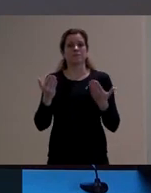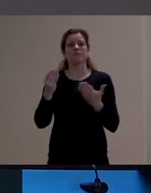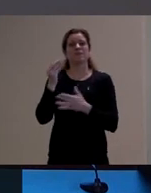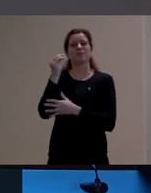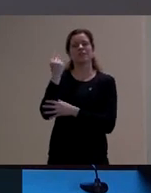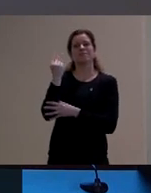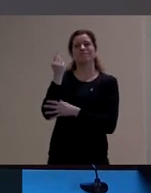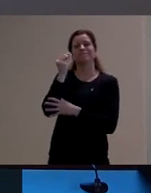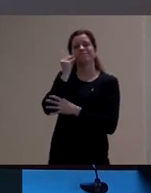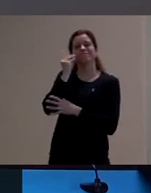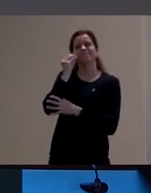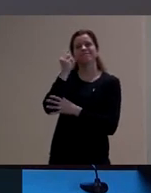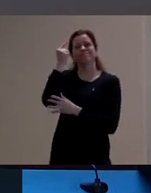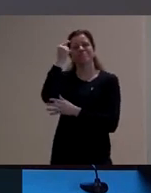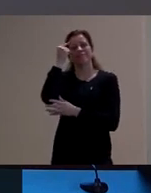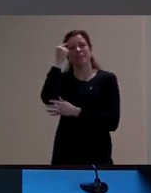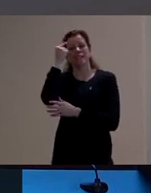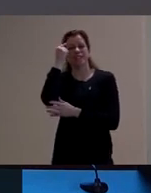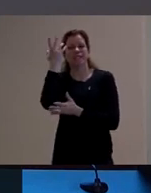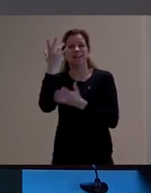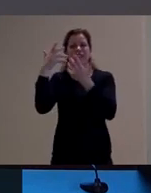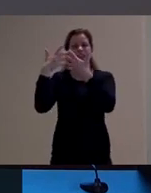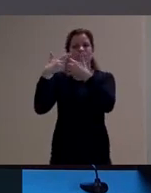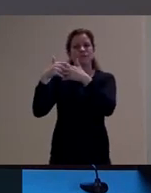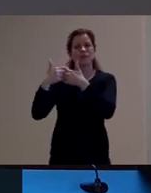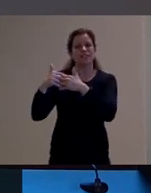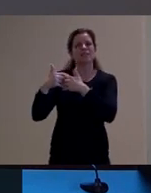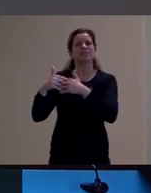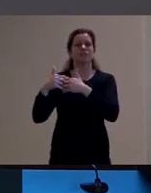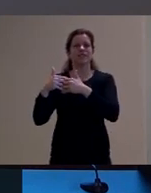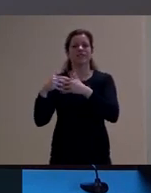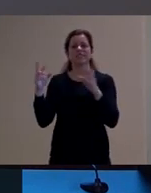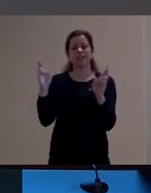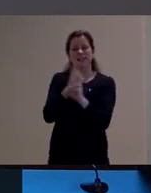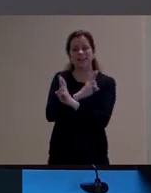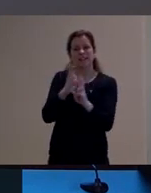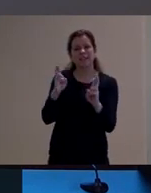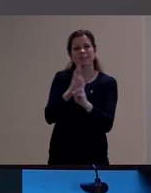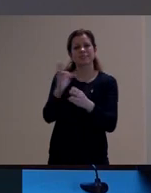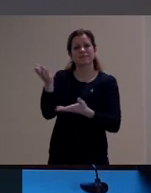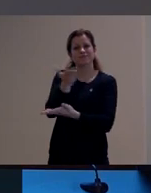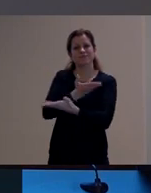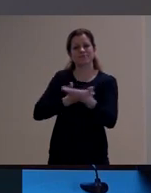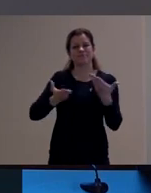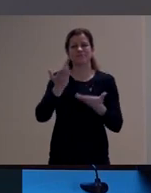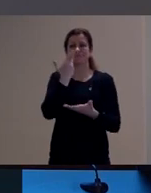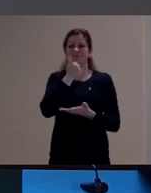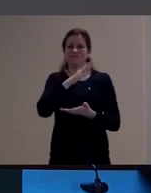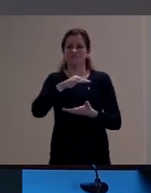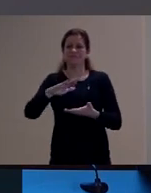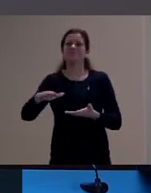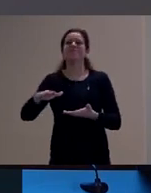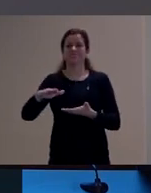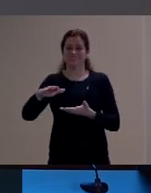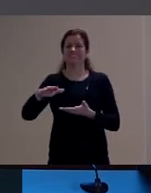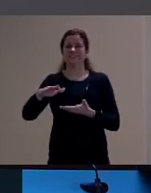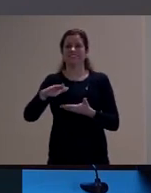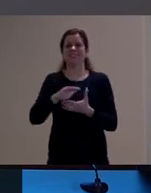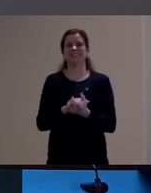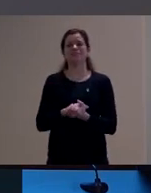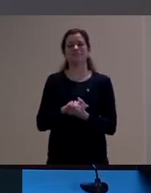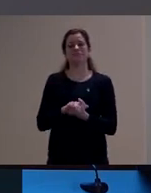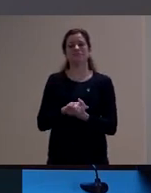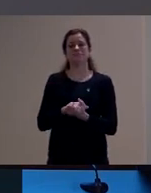um trabalho de pensar um pouco a relação entre infância, experiência e educação na obra dele.